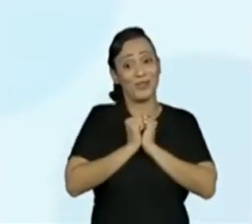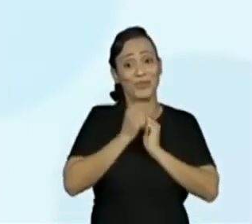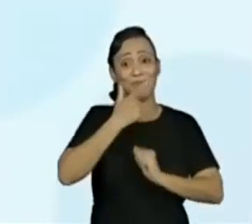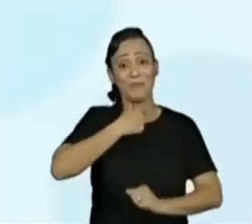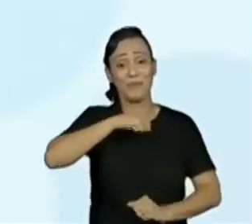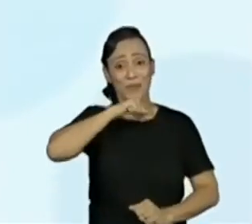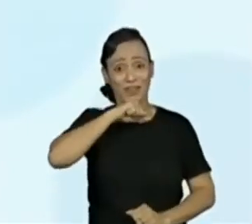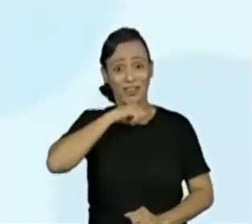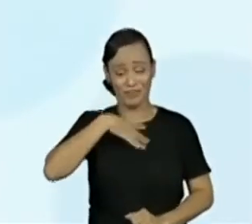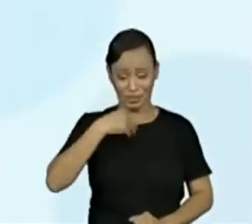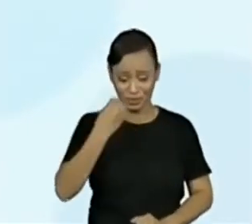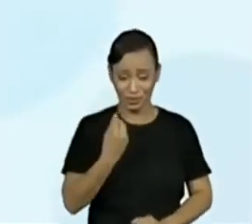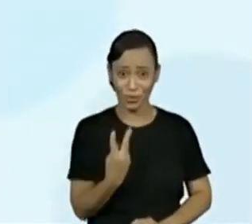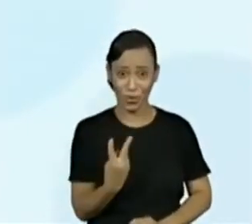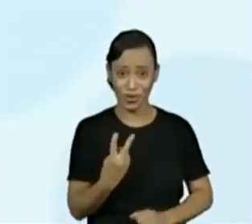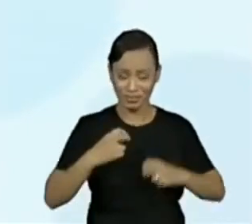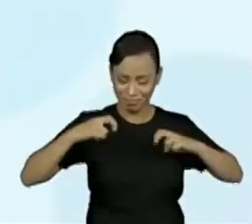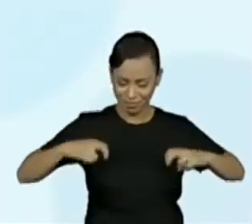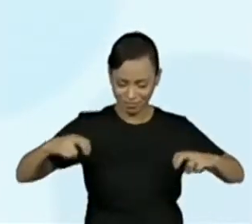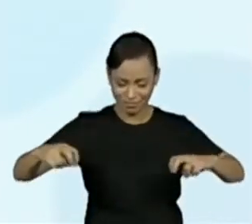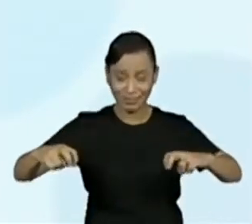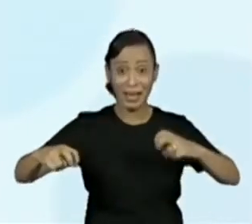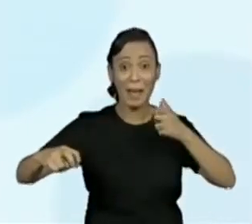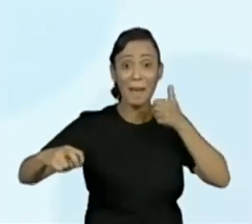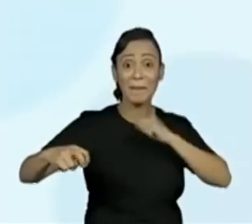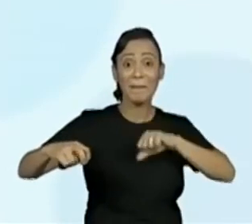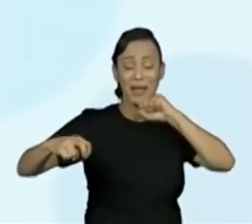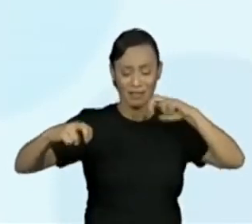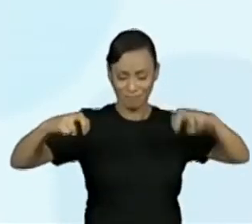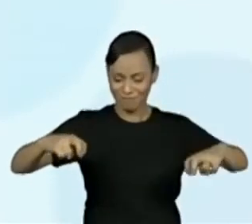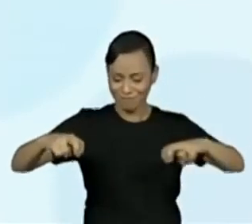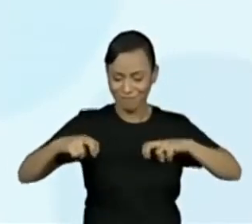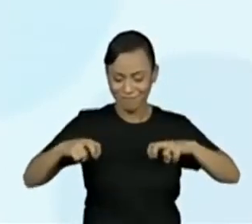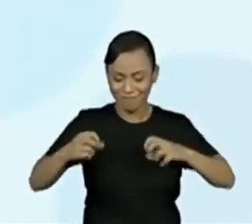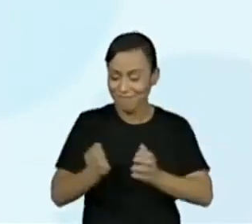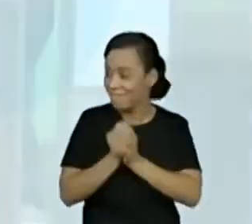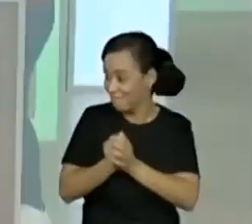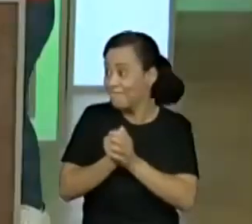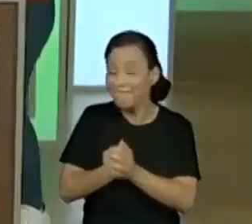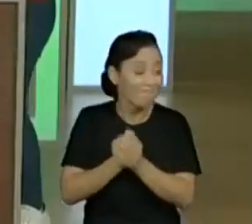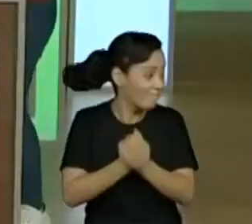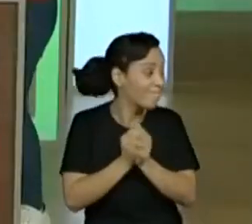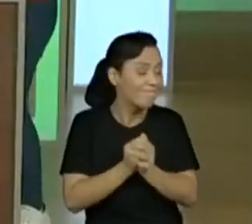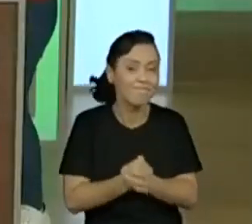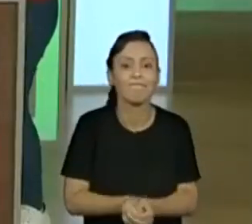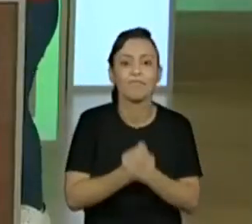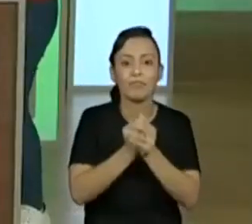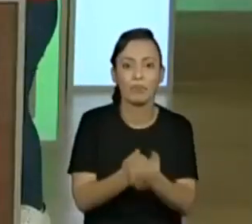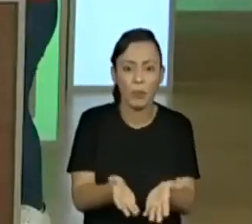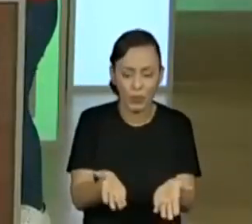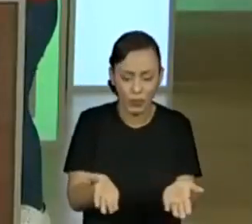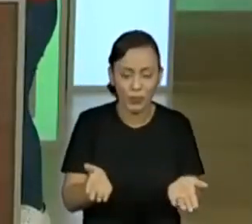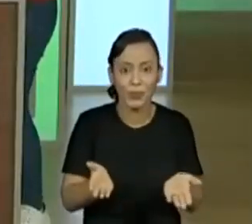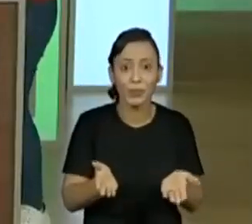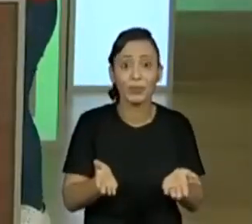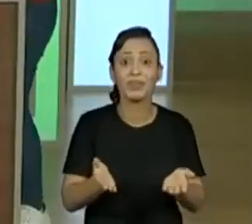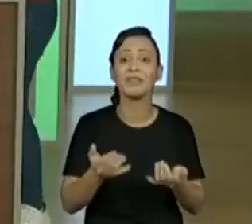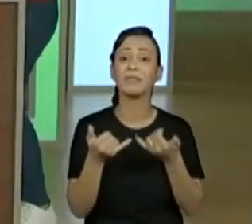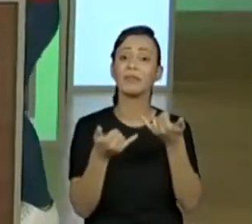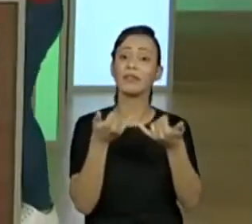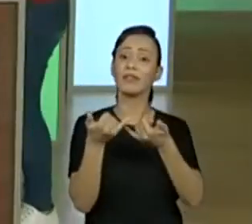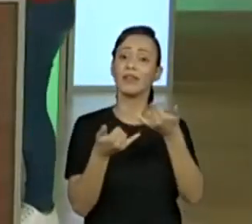divertida. Então, brincadeira simples e que na verdade vai treinar um pouquinho de tudo que a gente viu aqui. Sim. Não é?